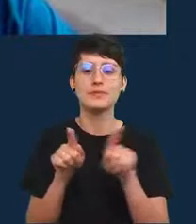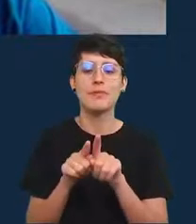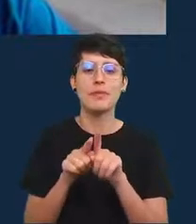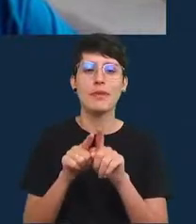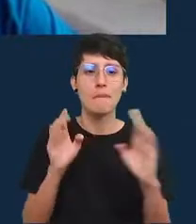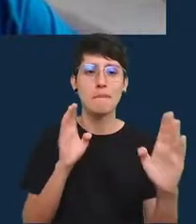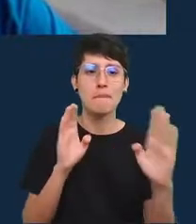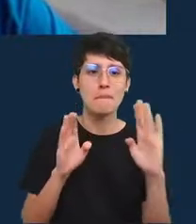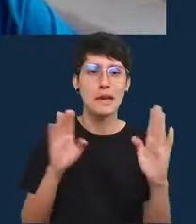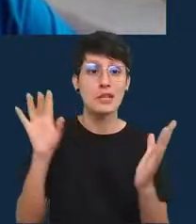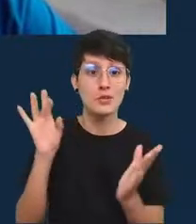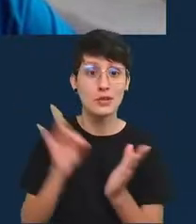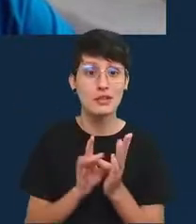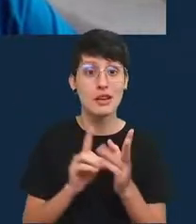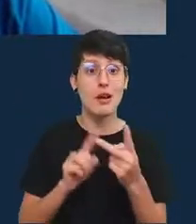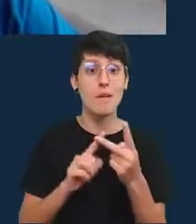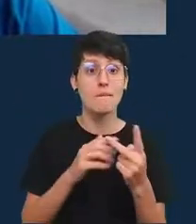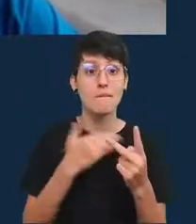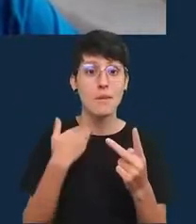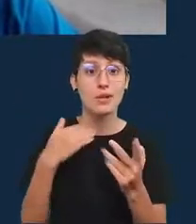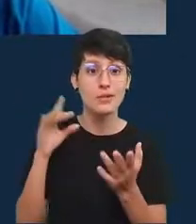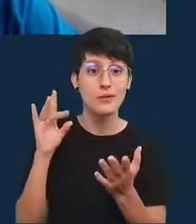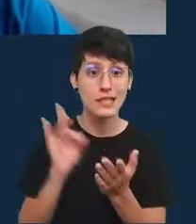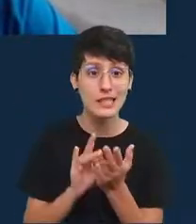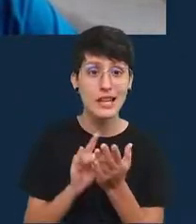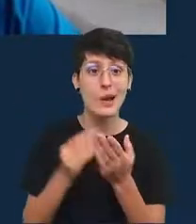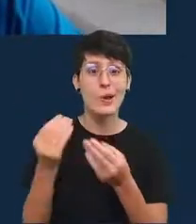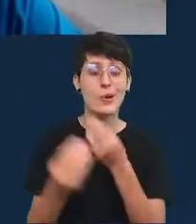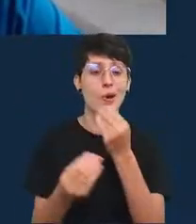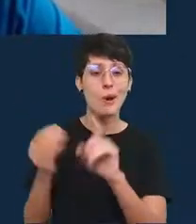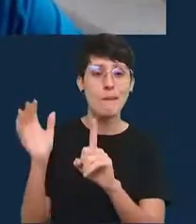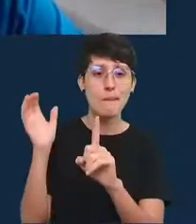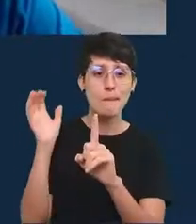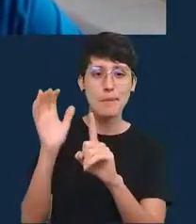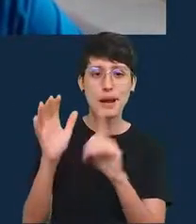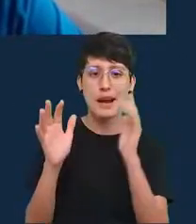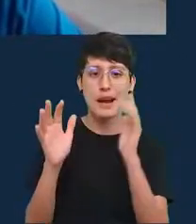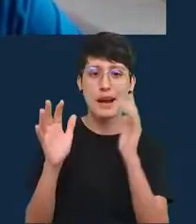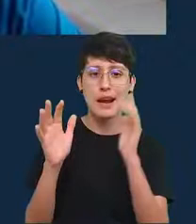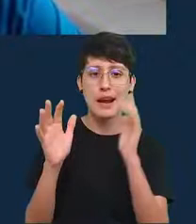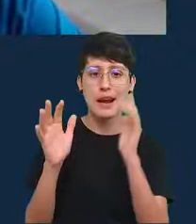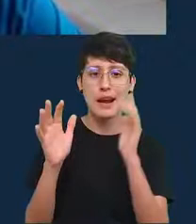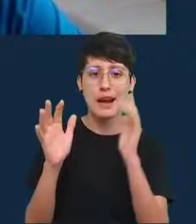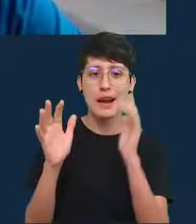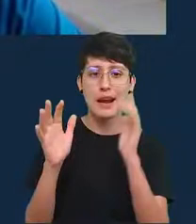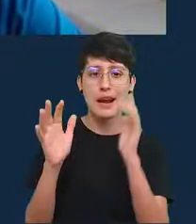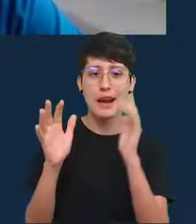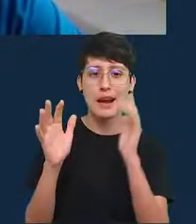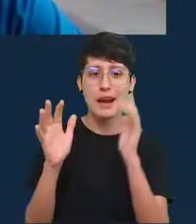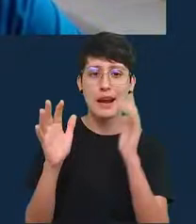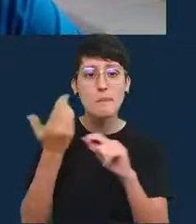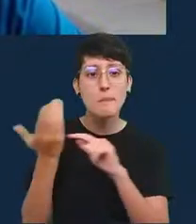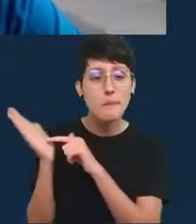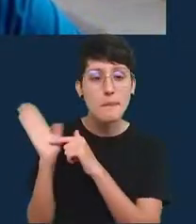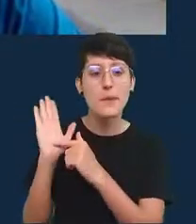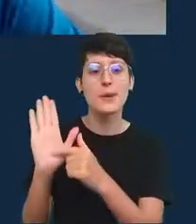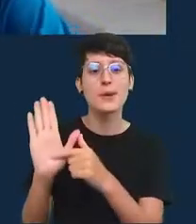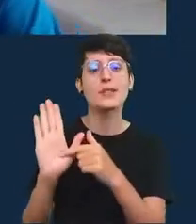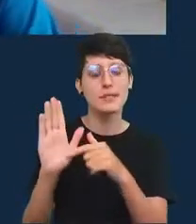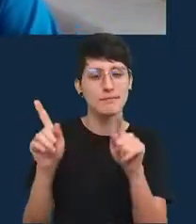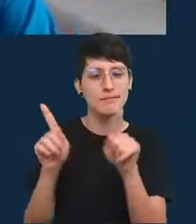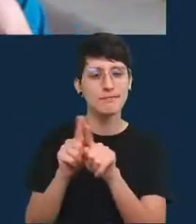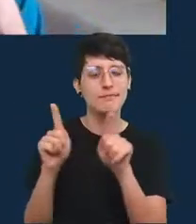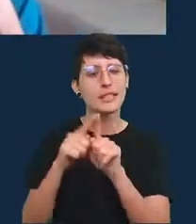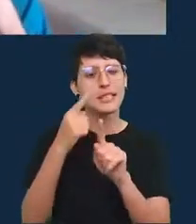oficiais como que isso refletiu o que de fato estava acontecendo daí nós fizemos essa estimativa sobre quantas pessoas